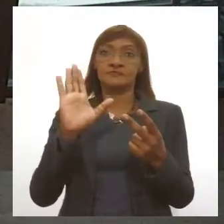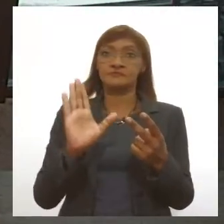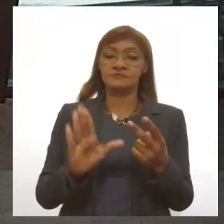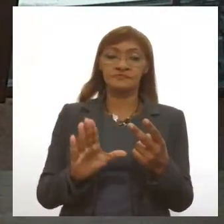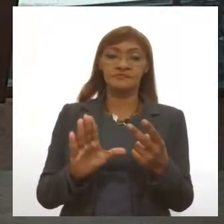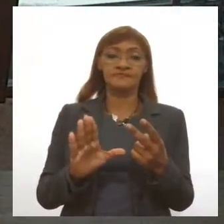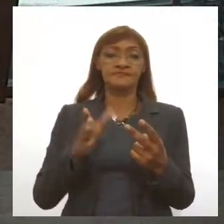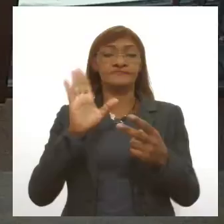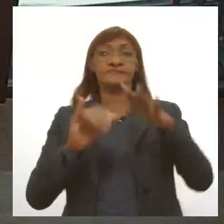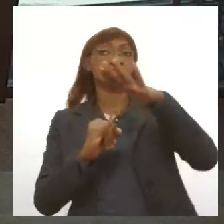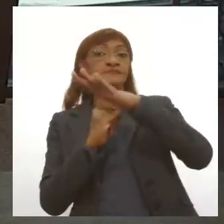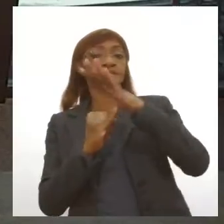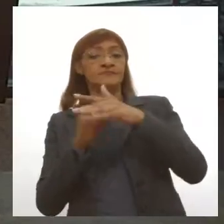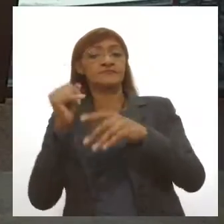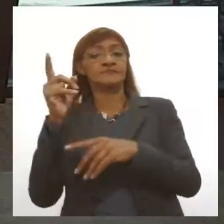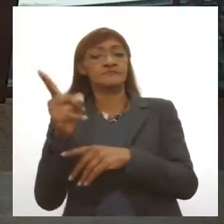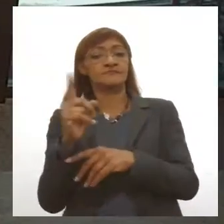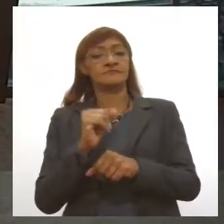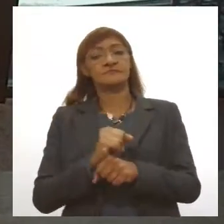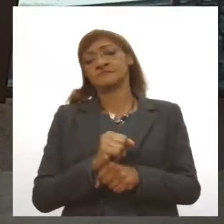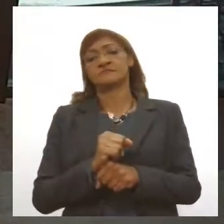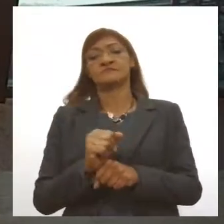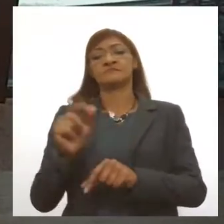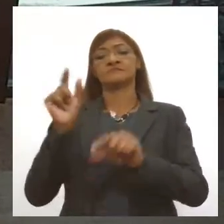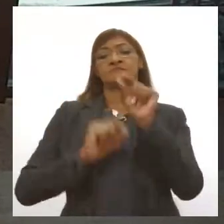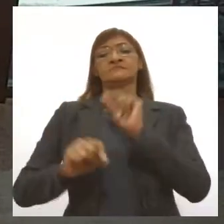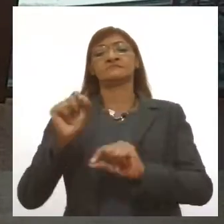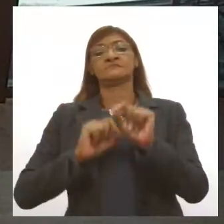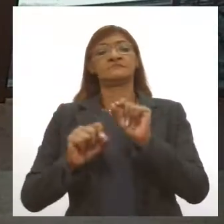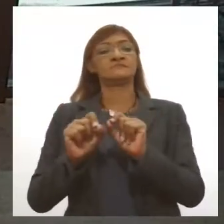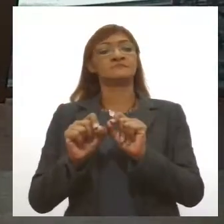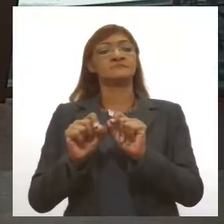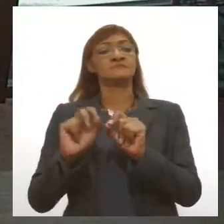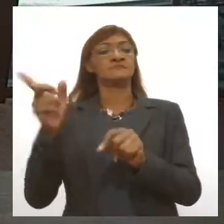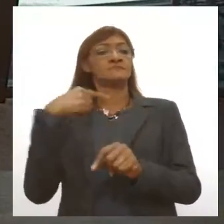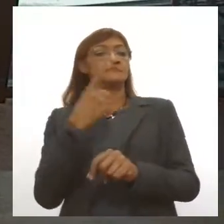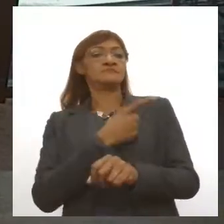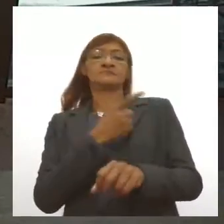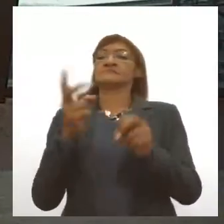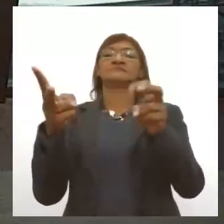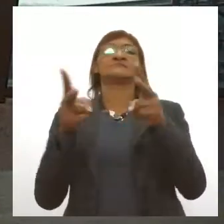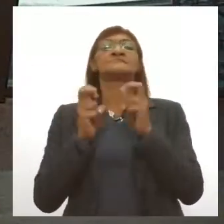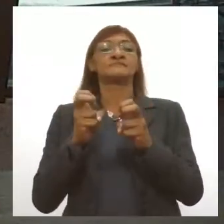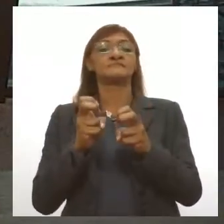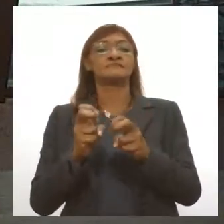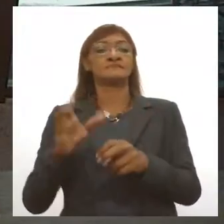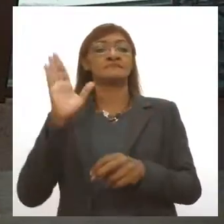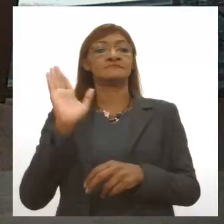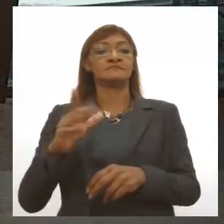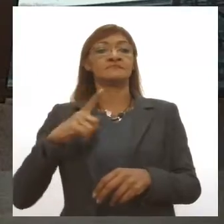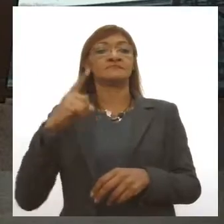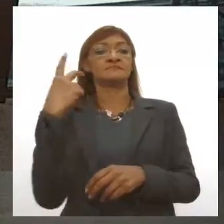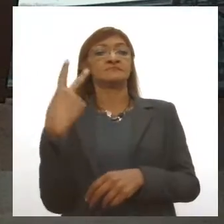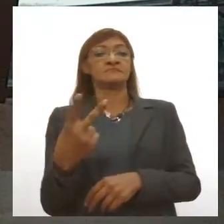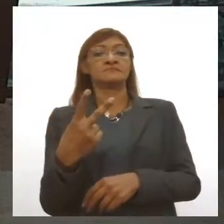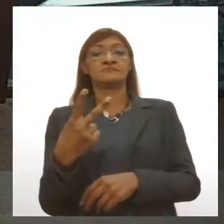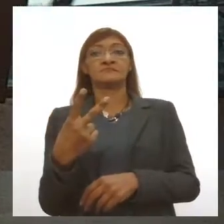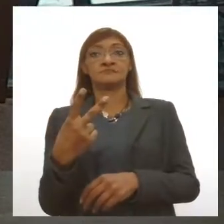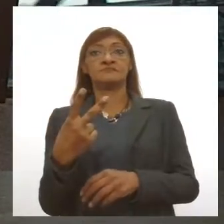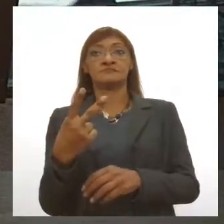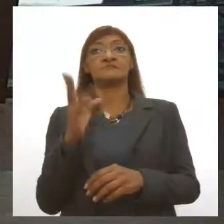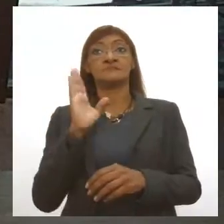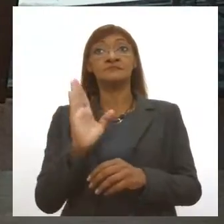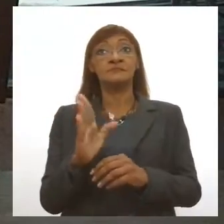Butantan, da Sinovac, a gente percebe que são duas doses. E o intervalo de uma dose para a outra,